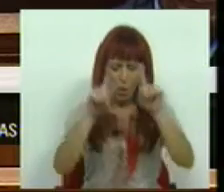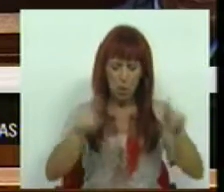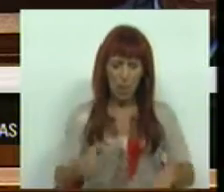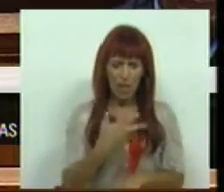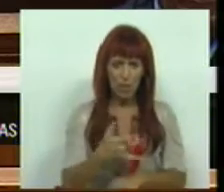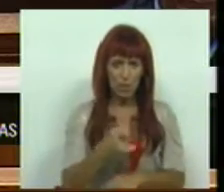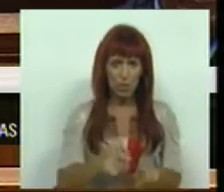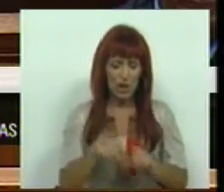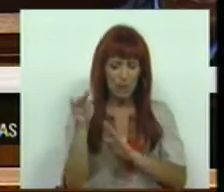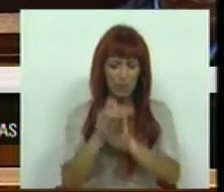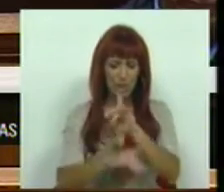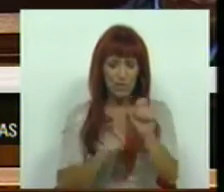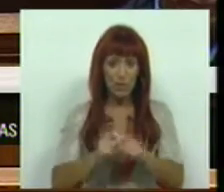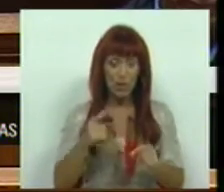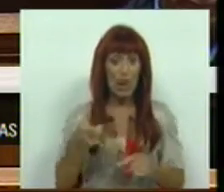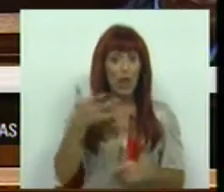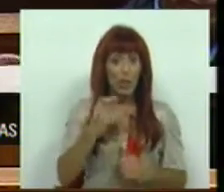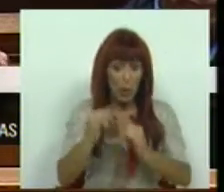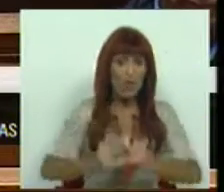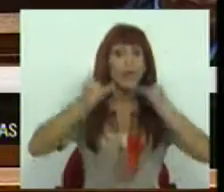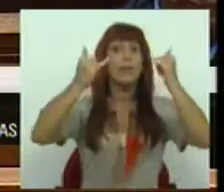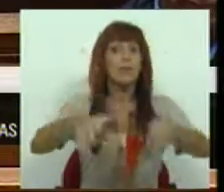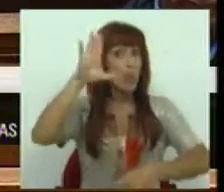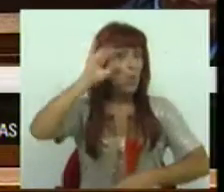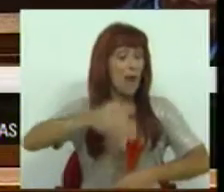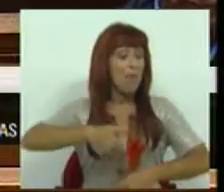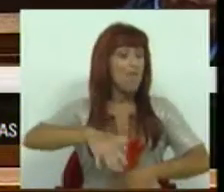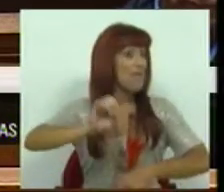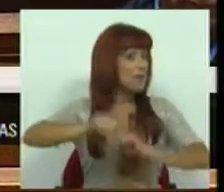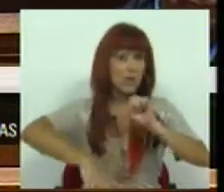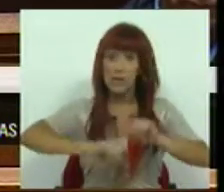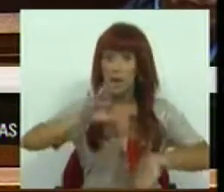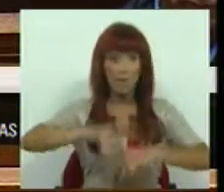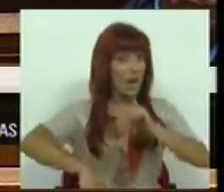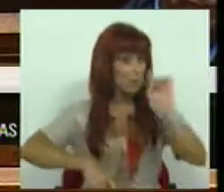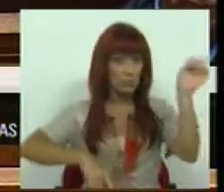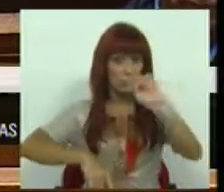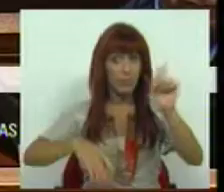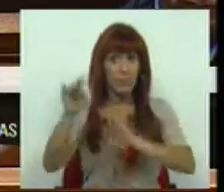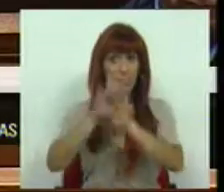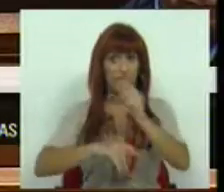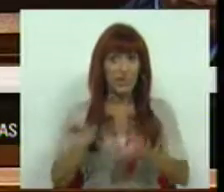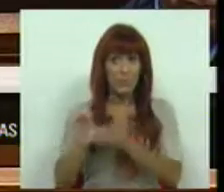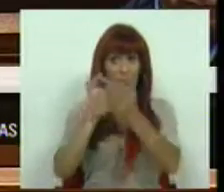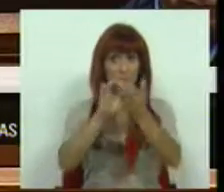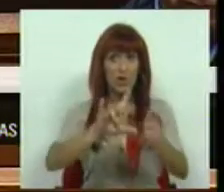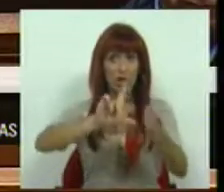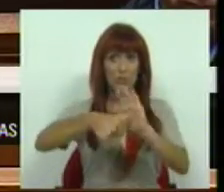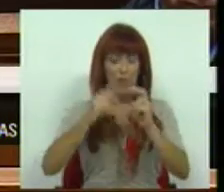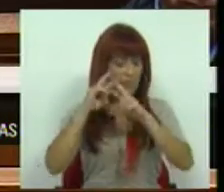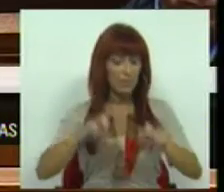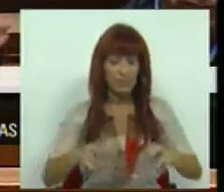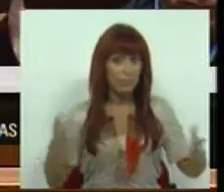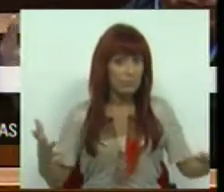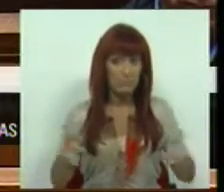doutorados e de programas de pós-doutoramento. Não se sabe o que vai acontecer nos programas de financiamento dos projetos de